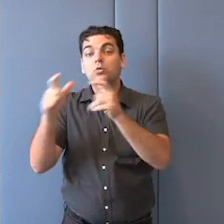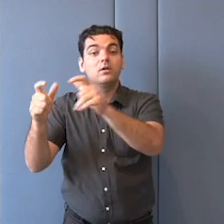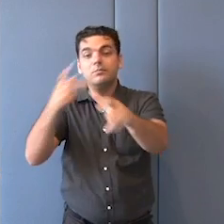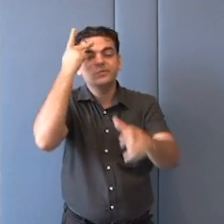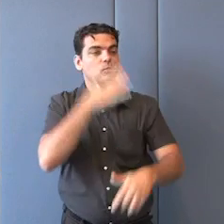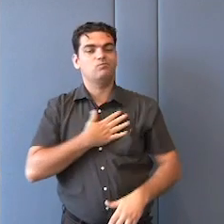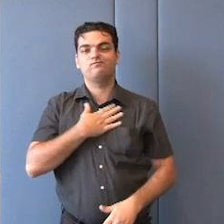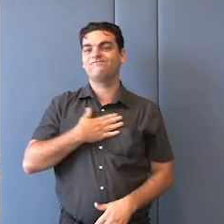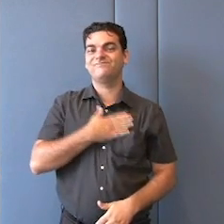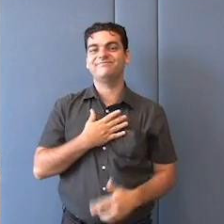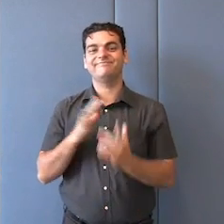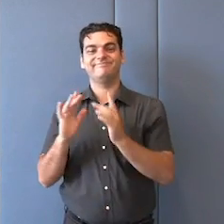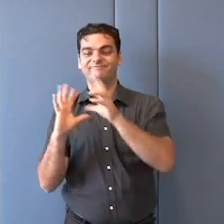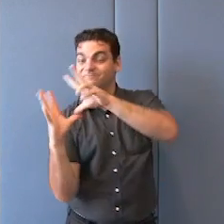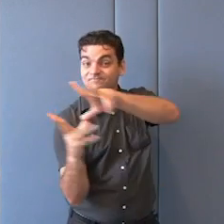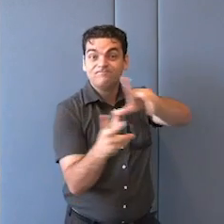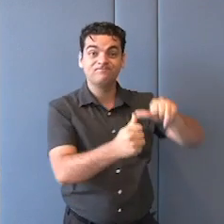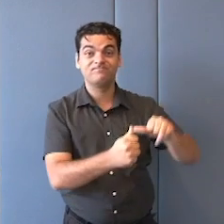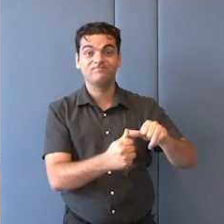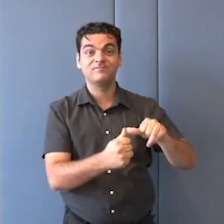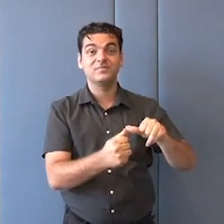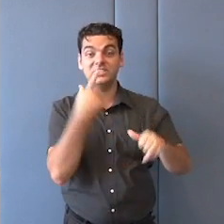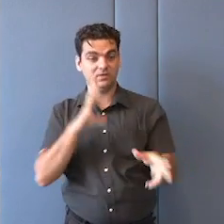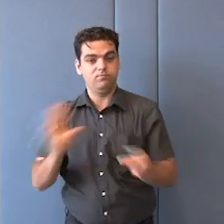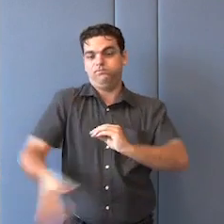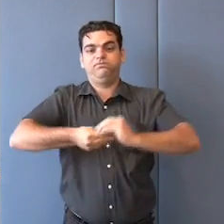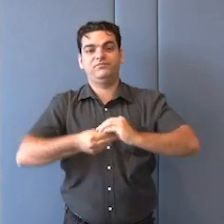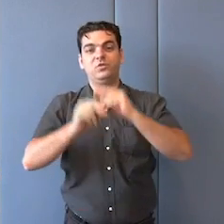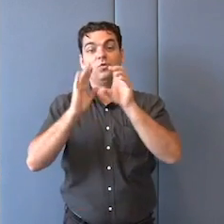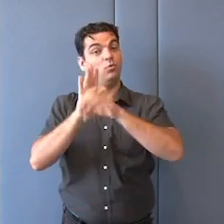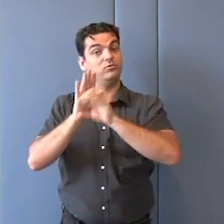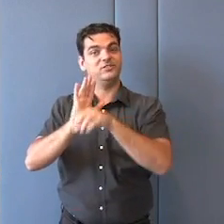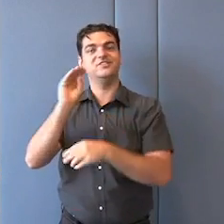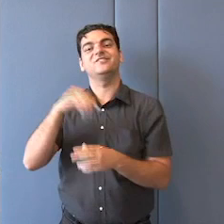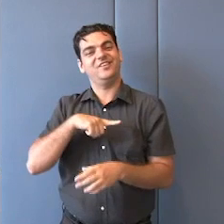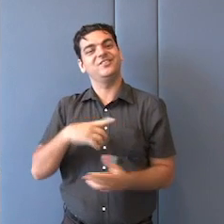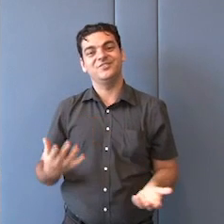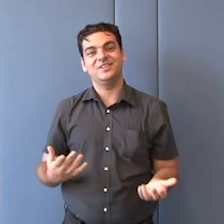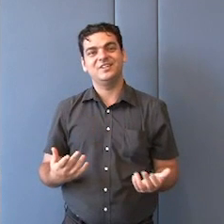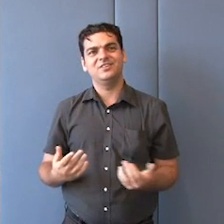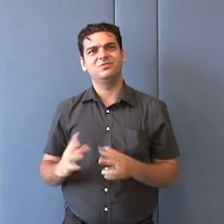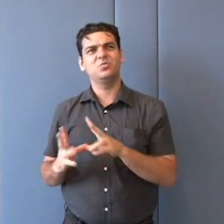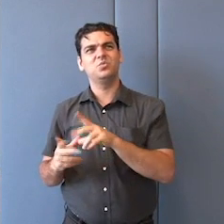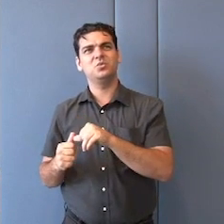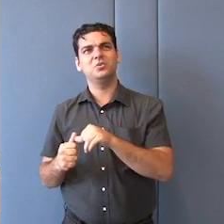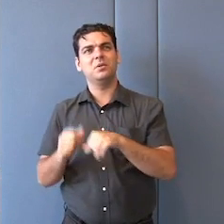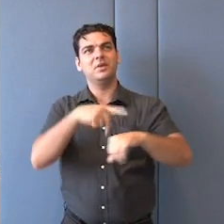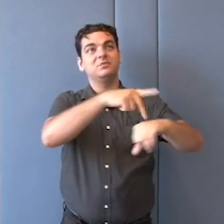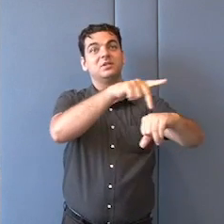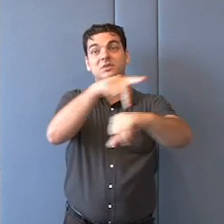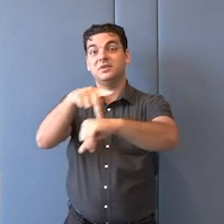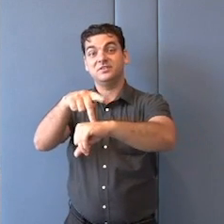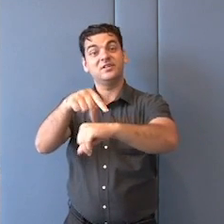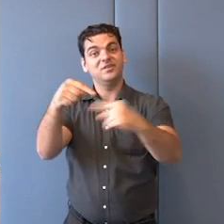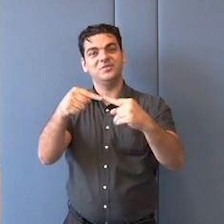enfoque global, porque embutido nessa substituição do internacional pelo global, está, certamente,